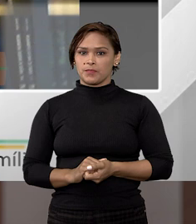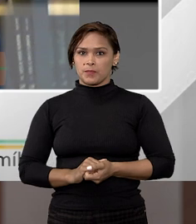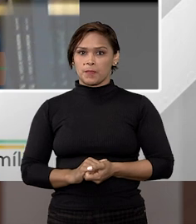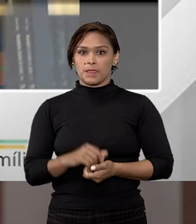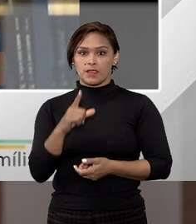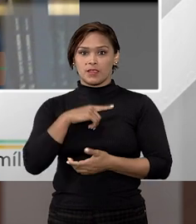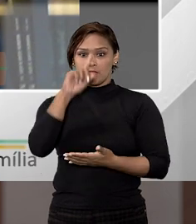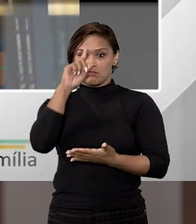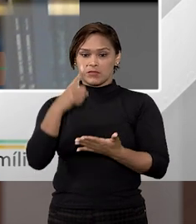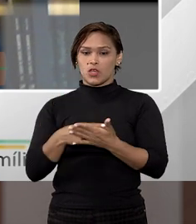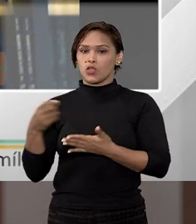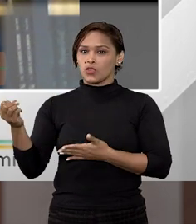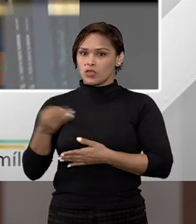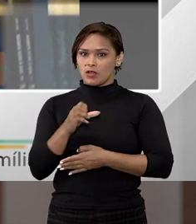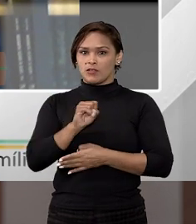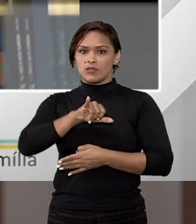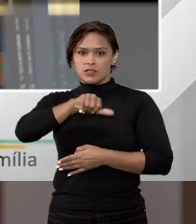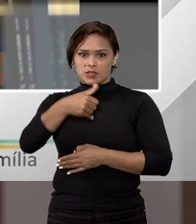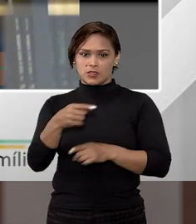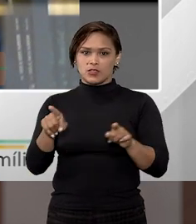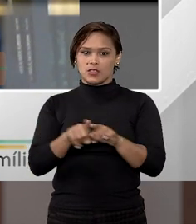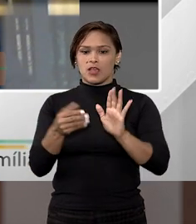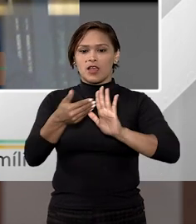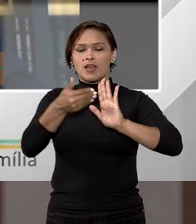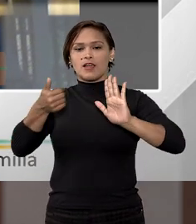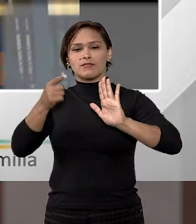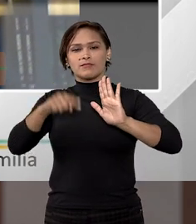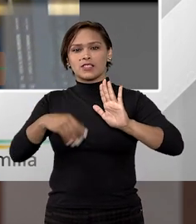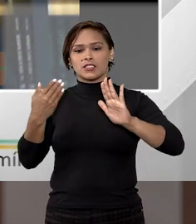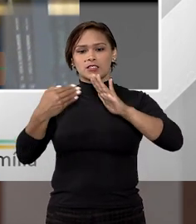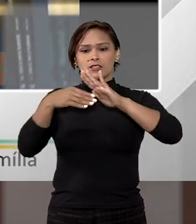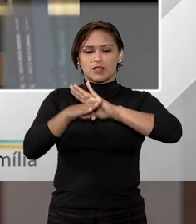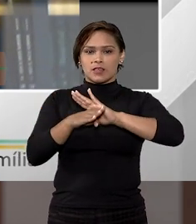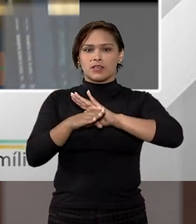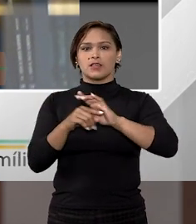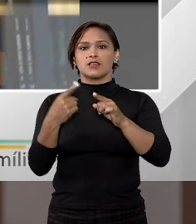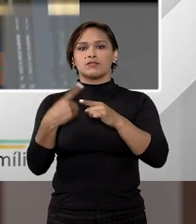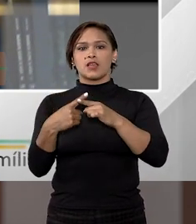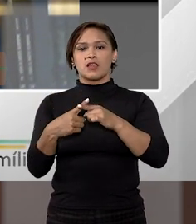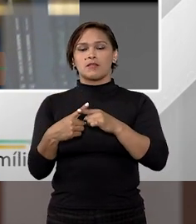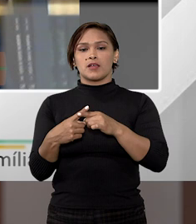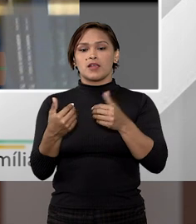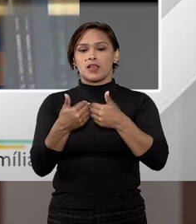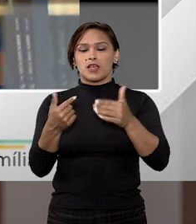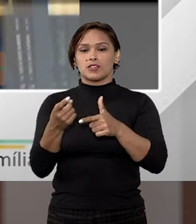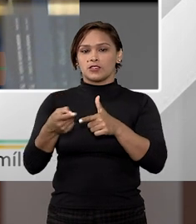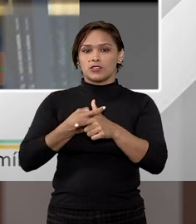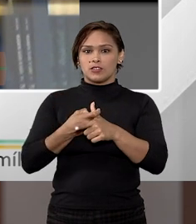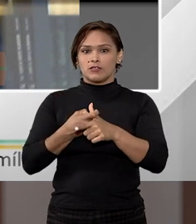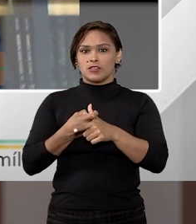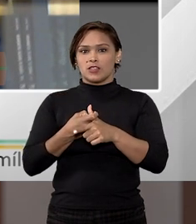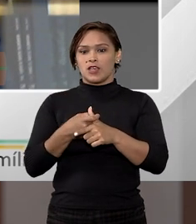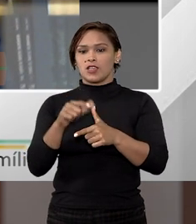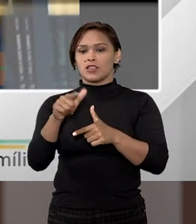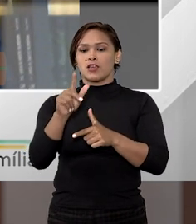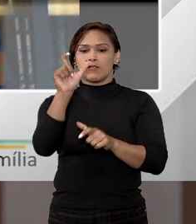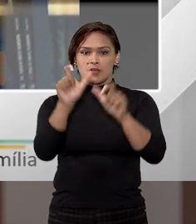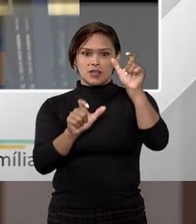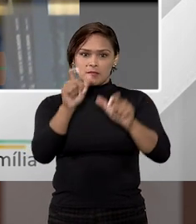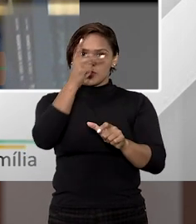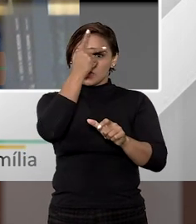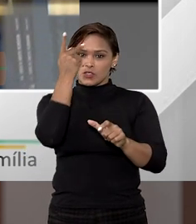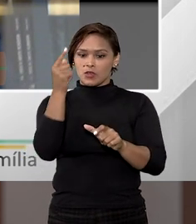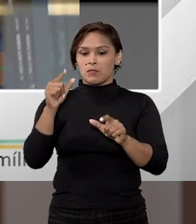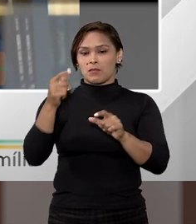Tem uma decisão bem recente também do STJ nesse sentido, afastando a empenhorabilidade nesse caso, mesmo a dívida não sendo das pessoas